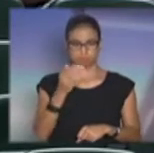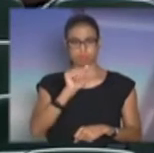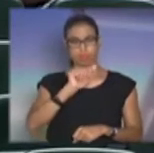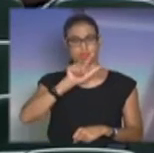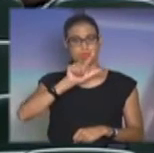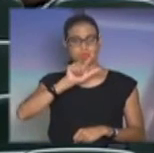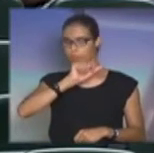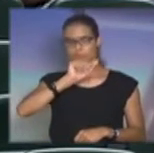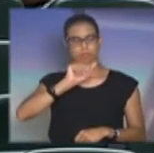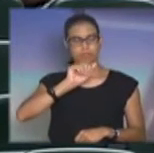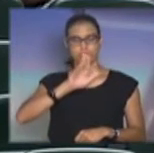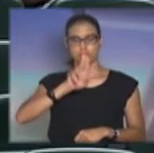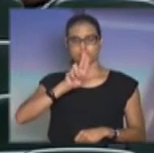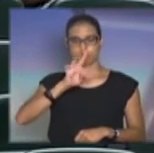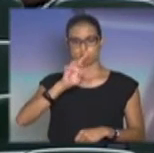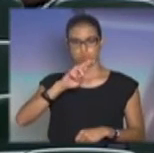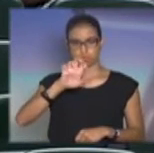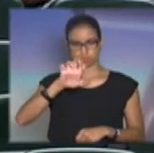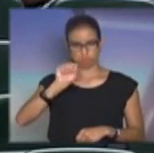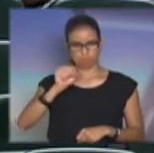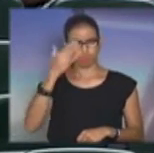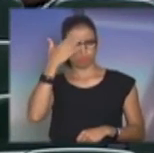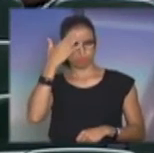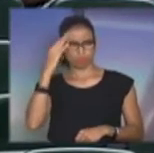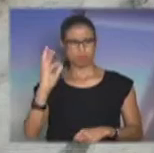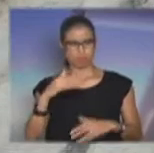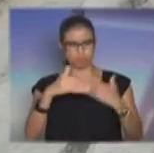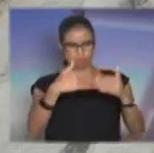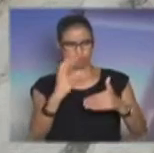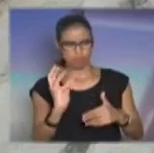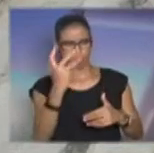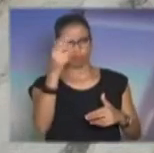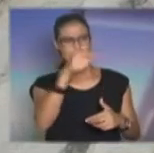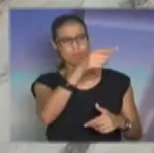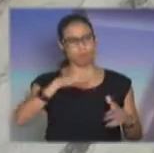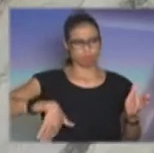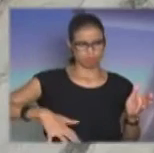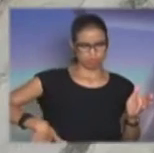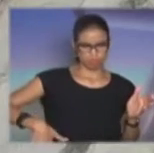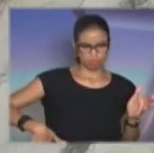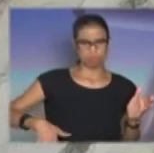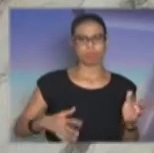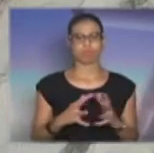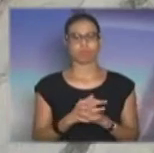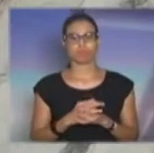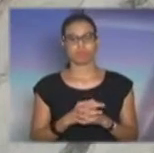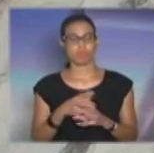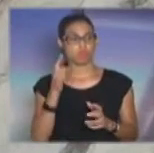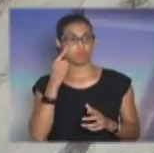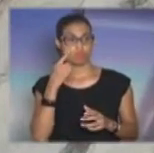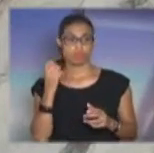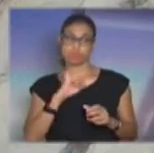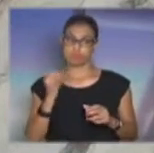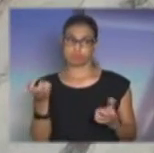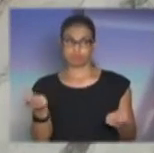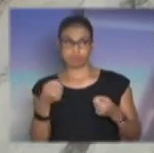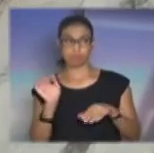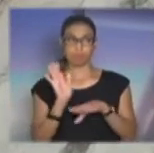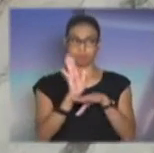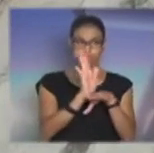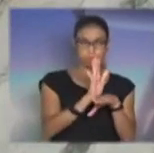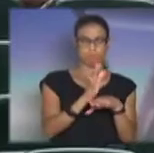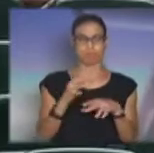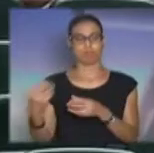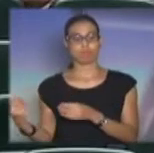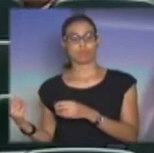Estou sabendo que farão evento agora, nos próximos meses, lá no litoral. E vamos ver o que a gente pode apoiar aí no sentido de